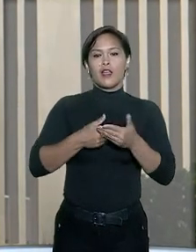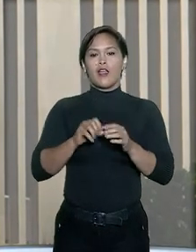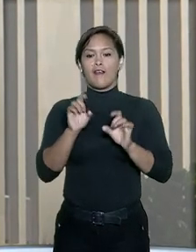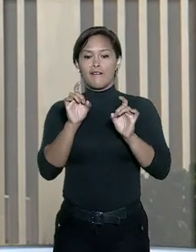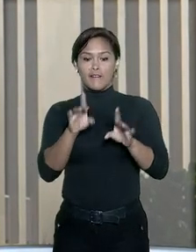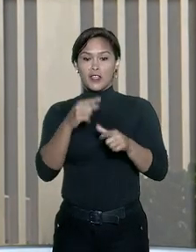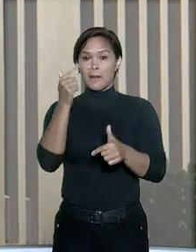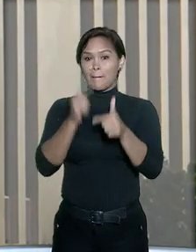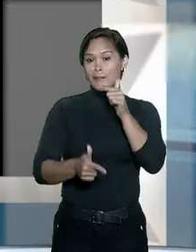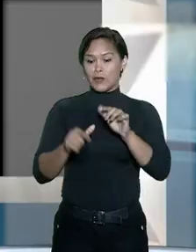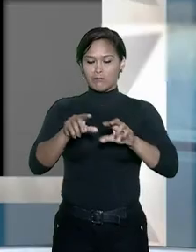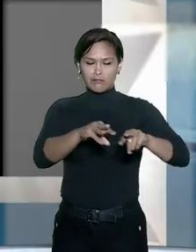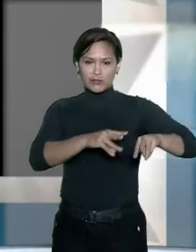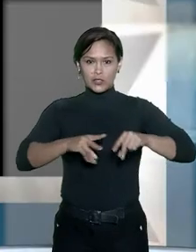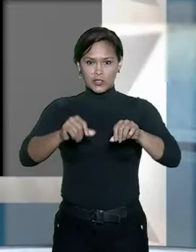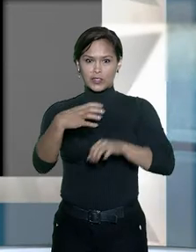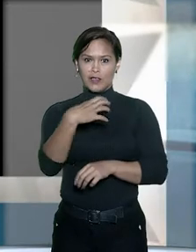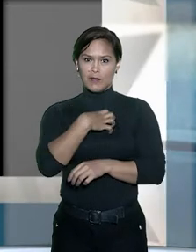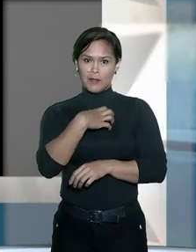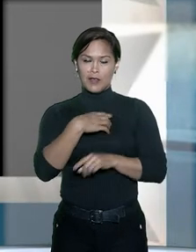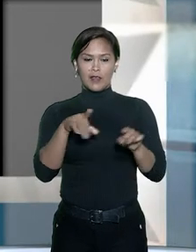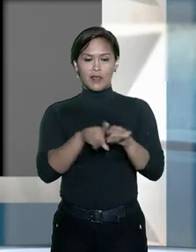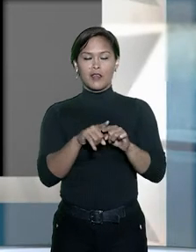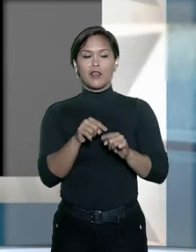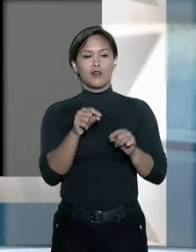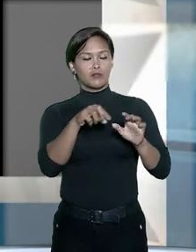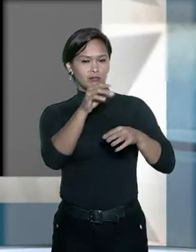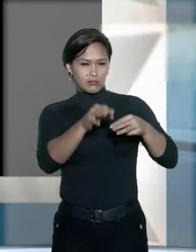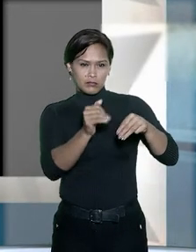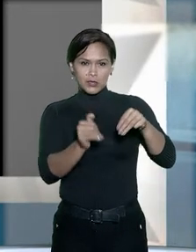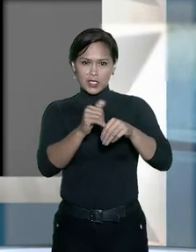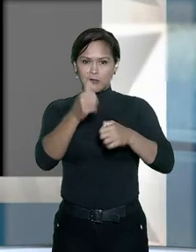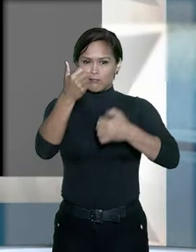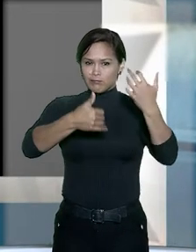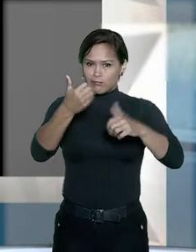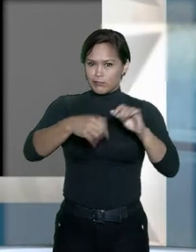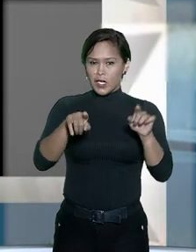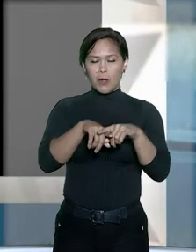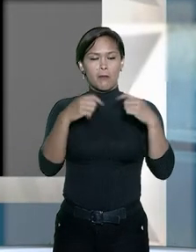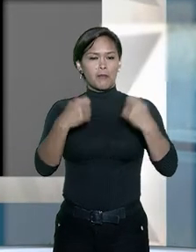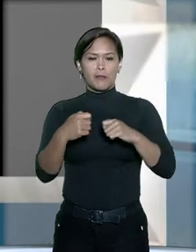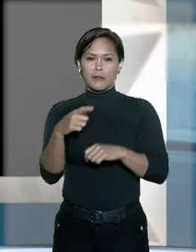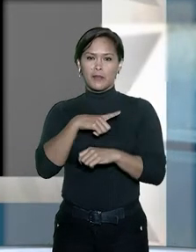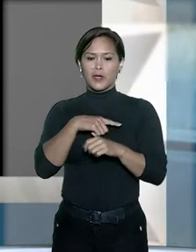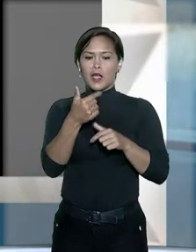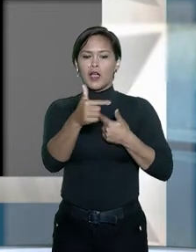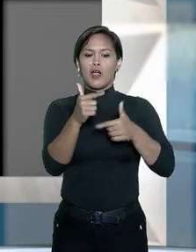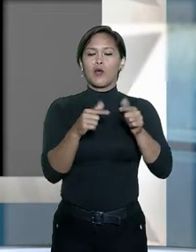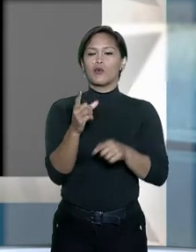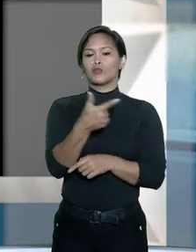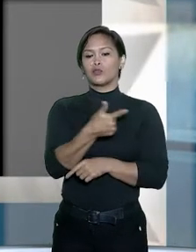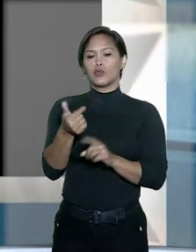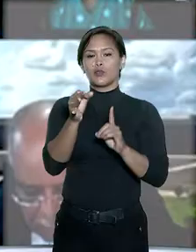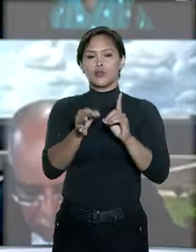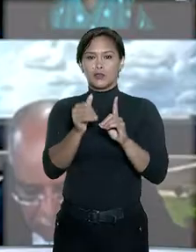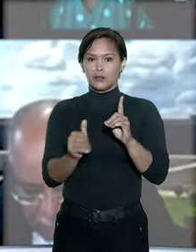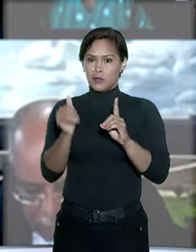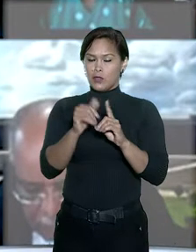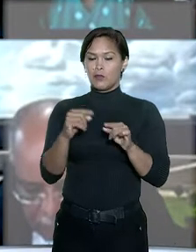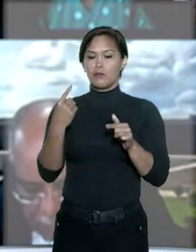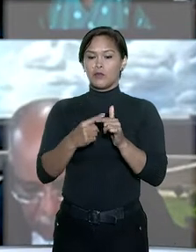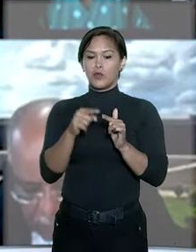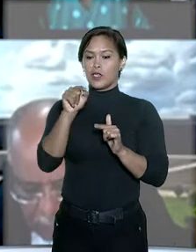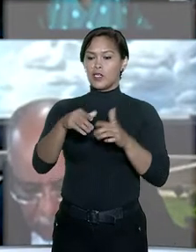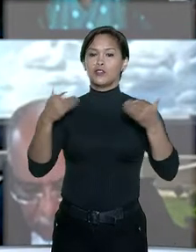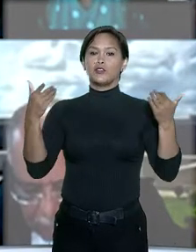terras no oeste baiano. Os ministros consideraram que a medida não é necessária a outros dois desembargadores porque